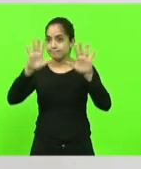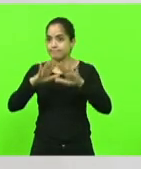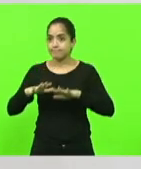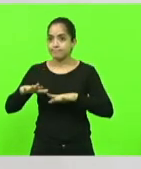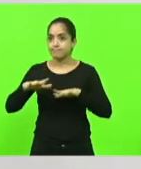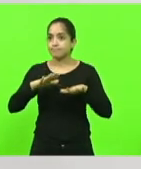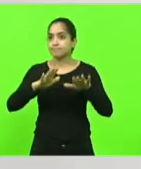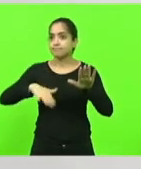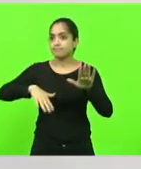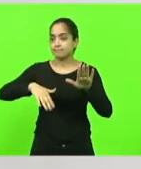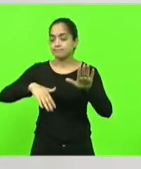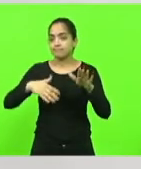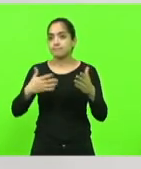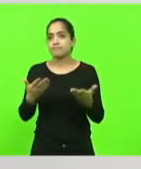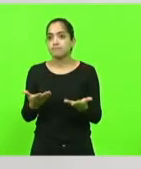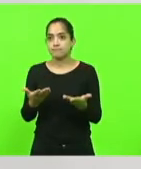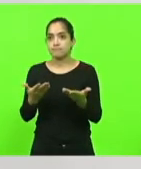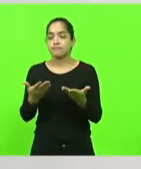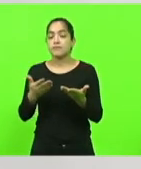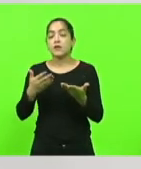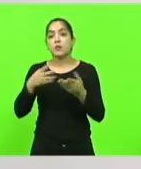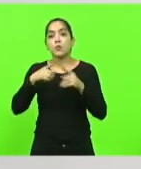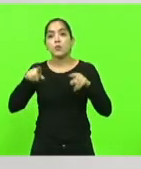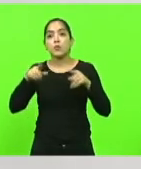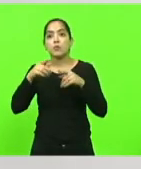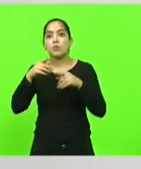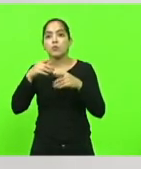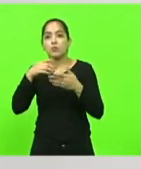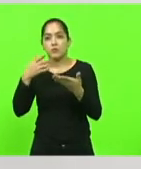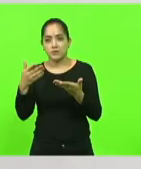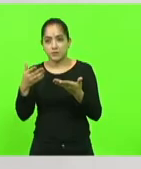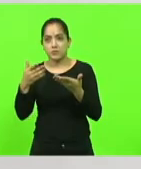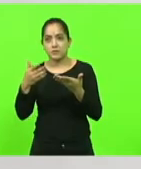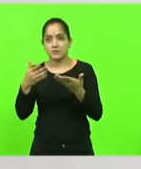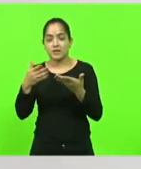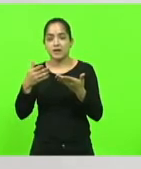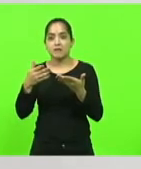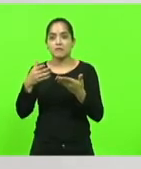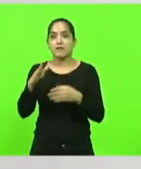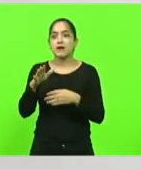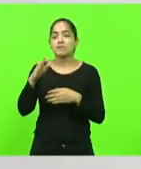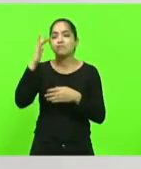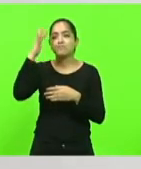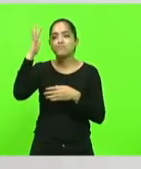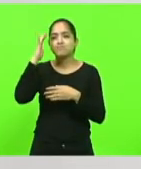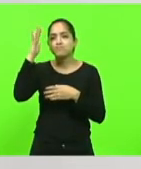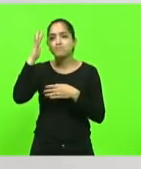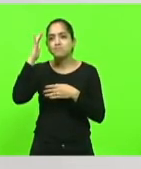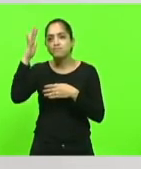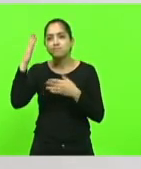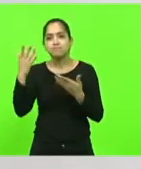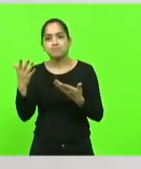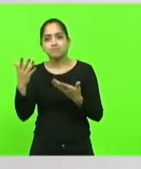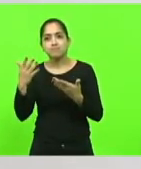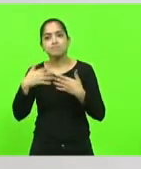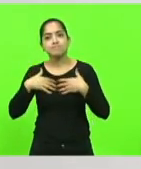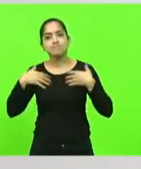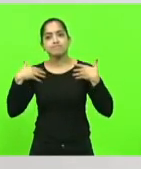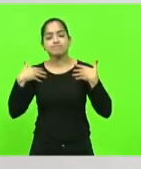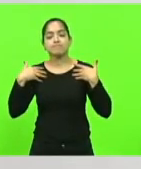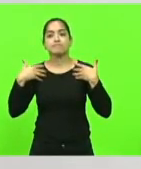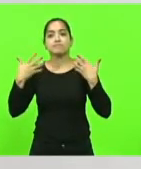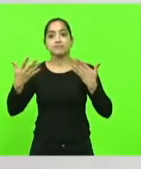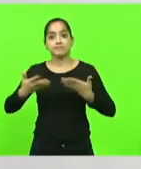praias sem fim Quando eu cantava aquela canção do hino de Laguna, nunca imaginei que teria o privilégio e a alegria